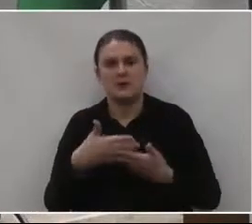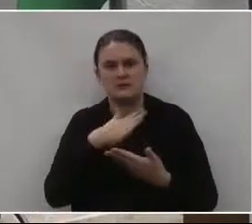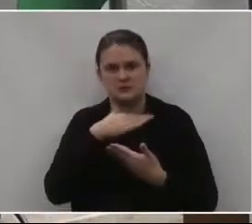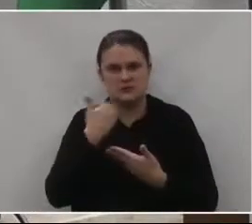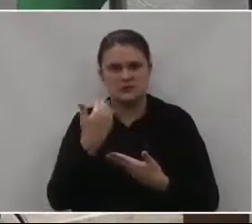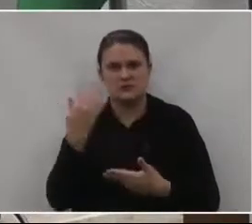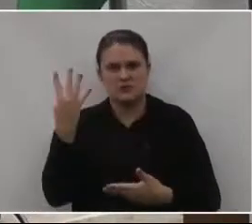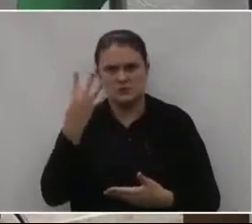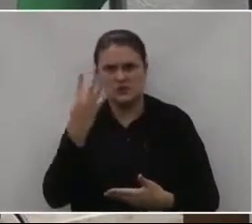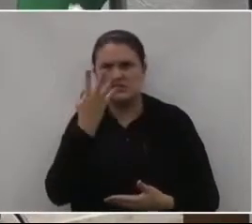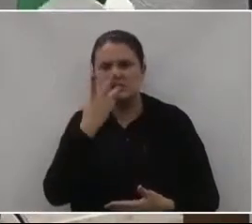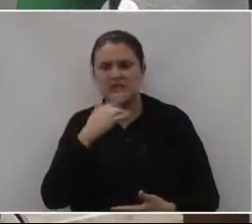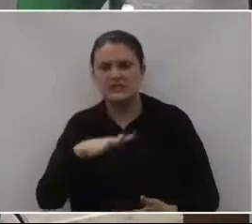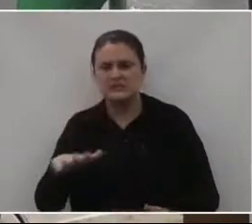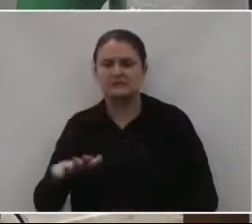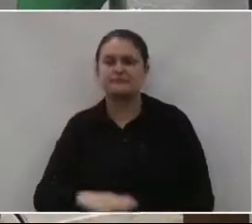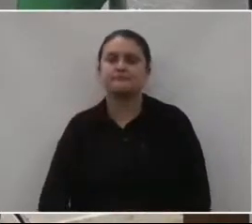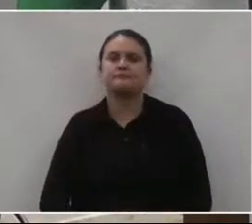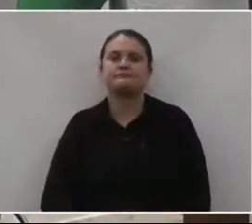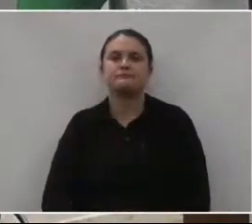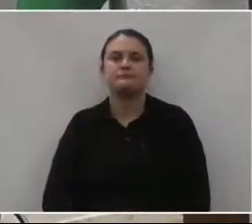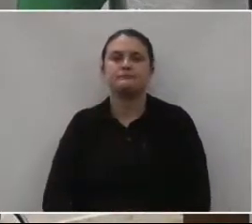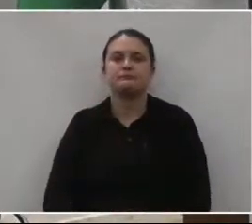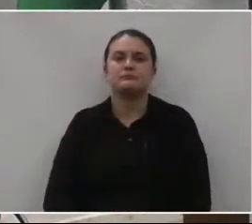vitimou a quarta vítima.